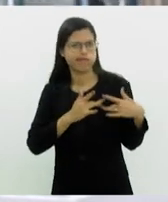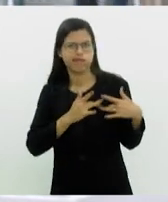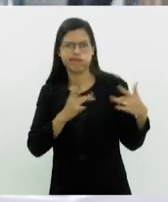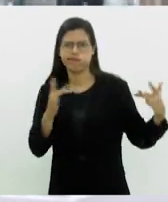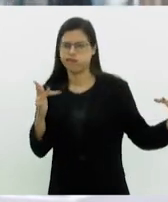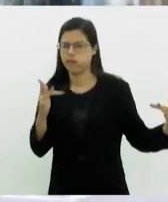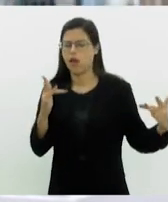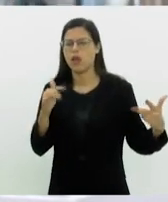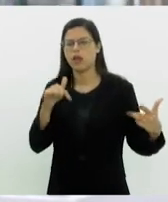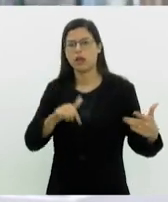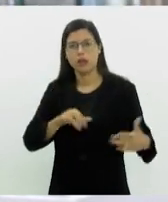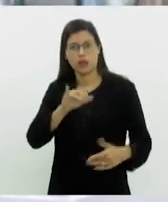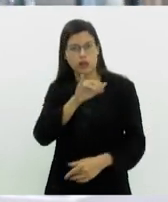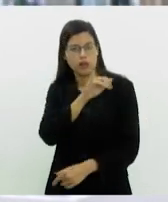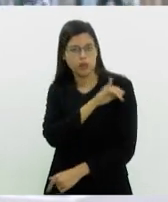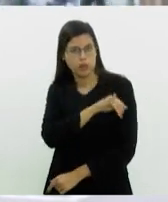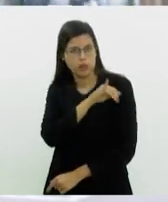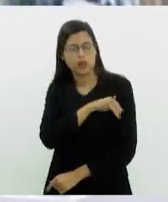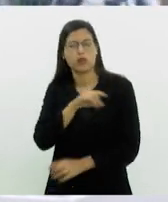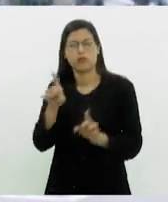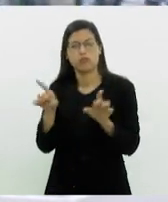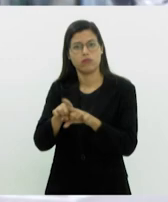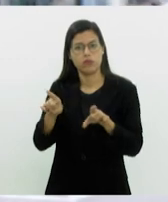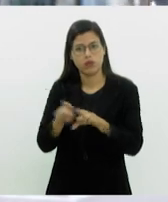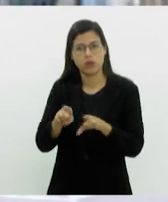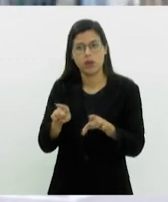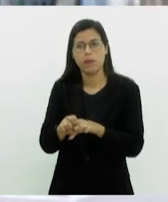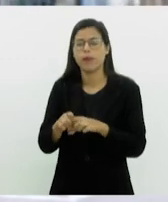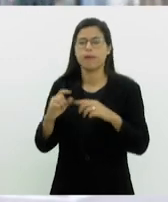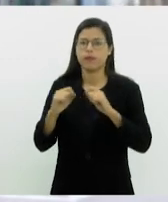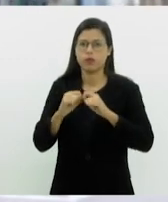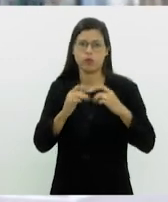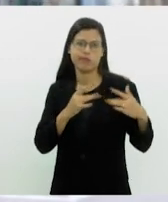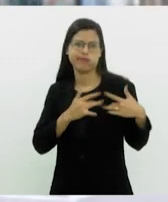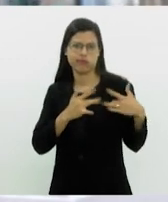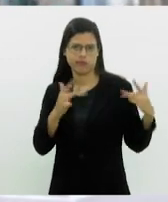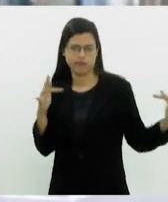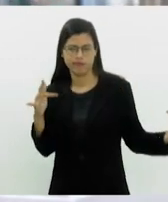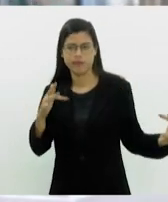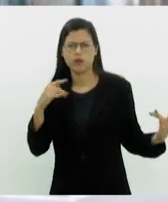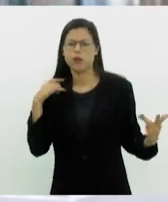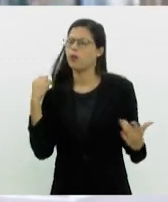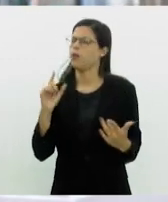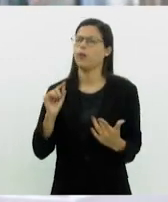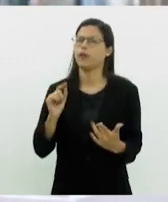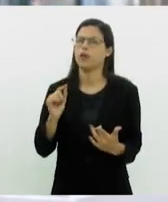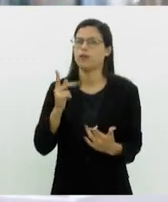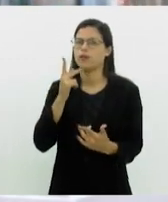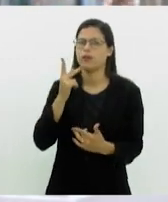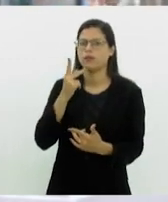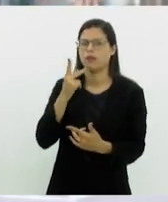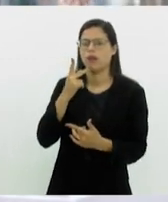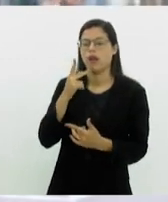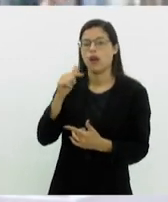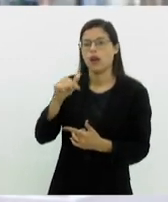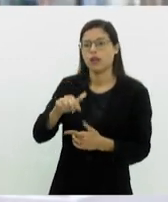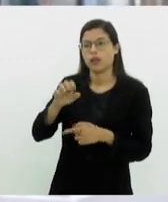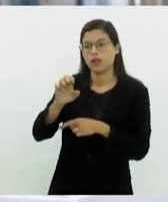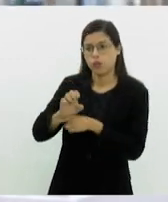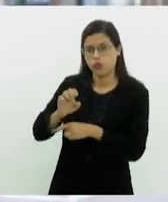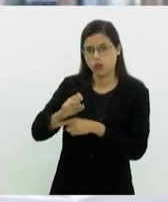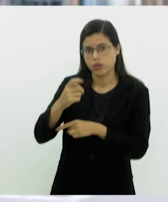o nosso estado aqui, a capital também carioca, não tem sido diferente. O que você pode dizer, propriamente aqui do estado,